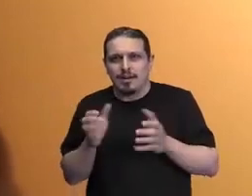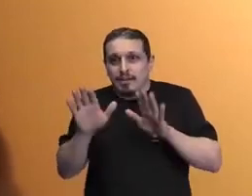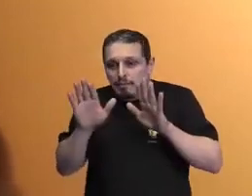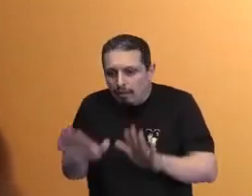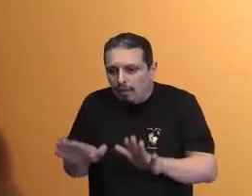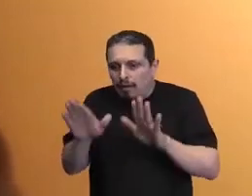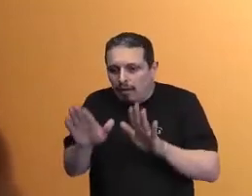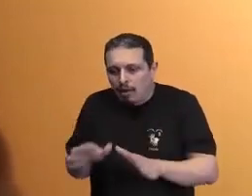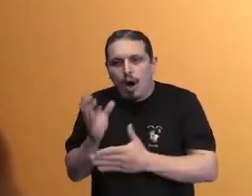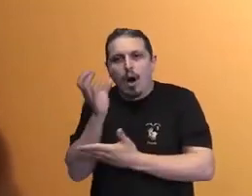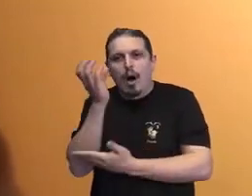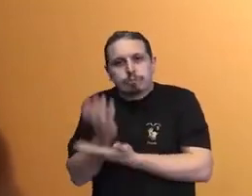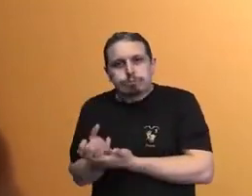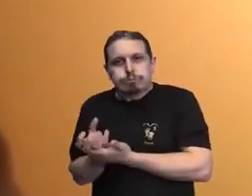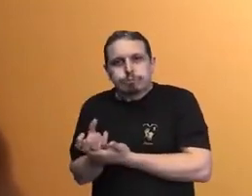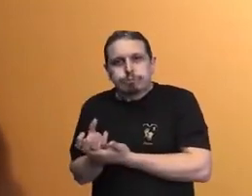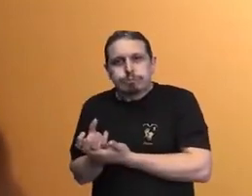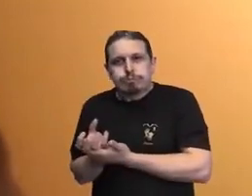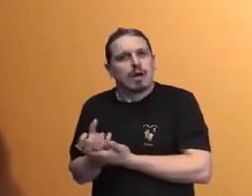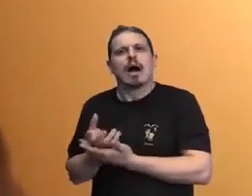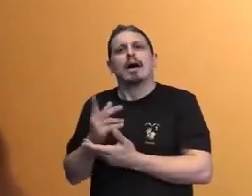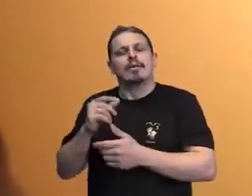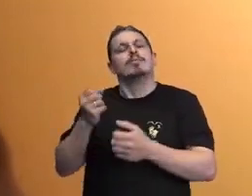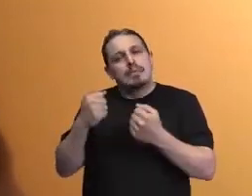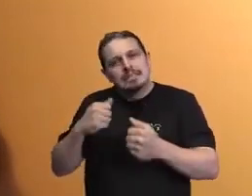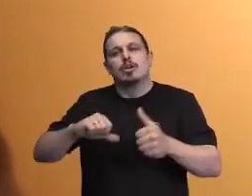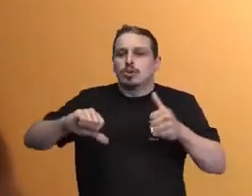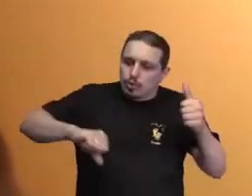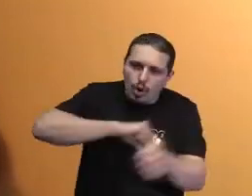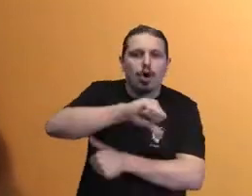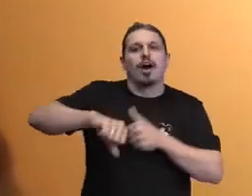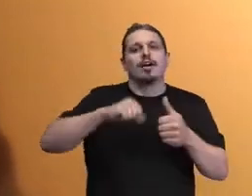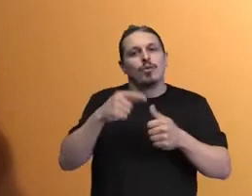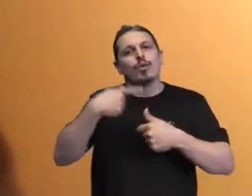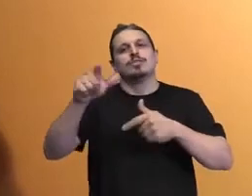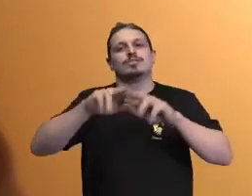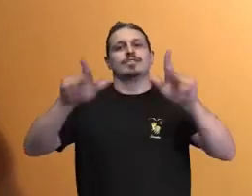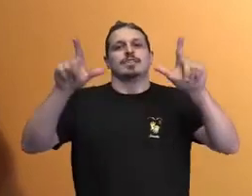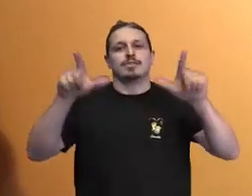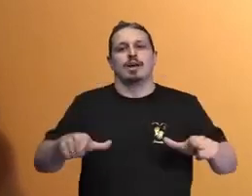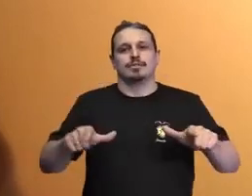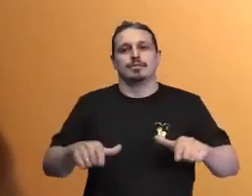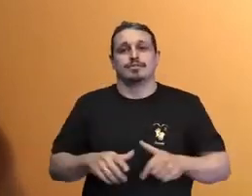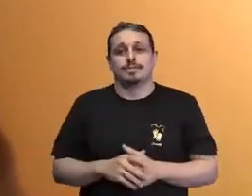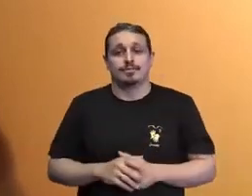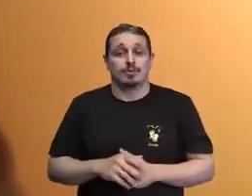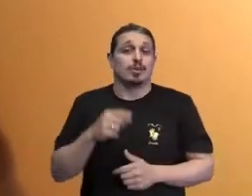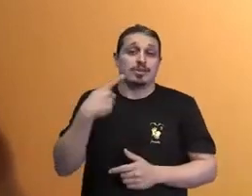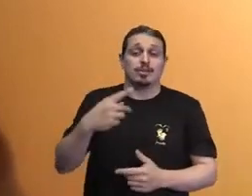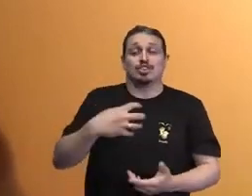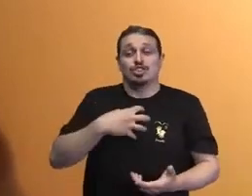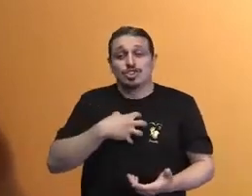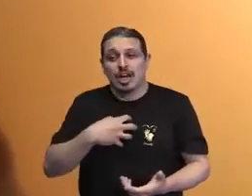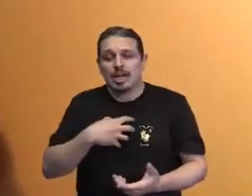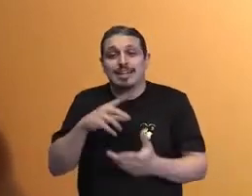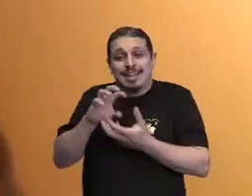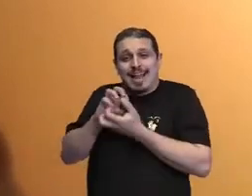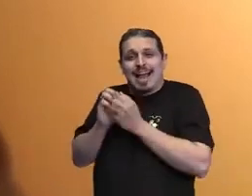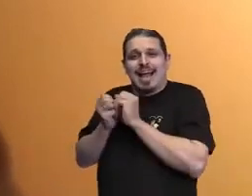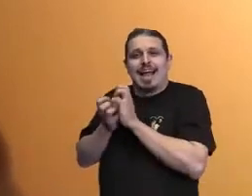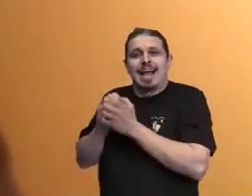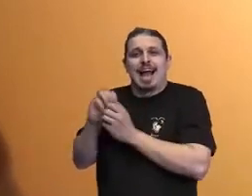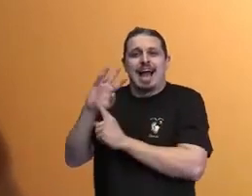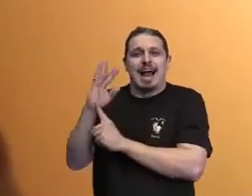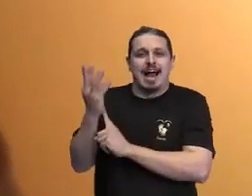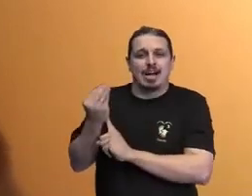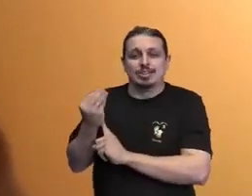Ouro de Tolo, uma das músicas mais densas dentro da nossa forma de arte, especialmente porque ele ali